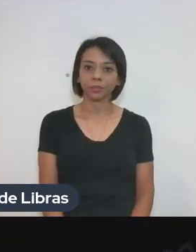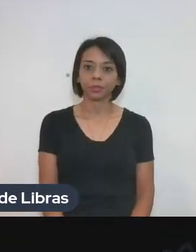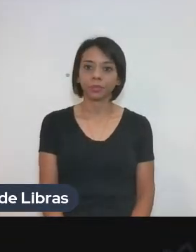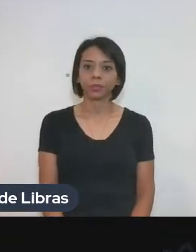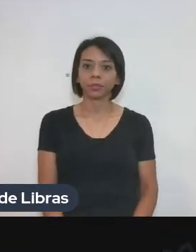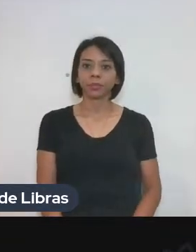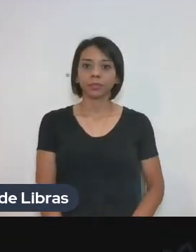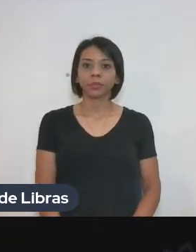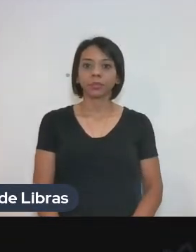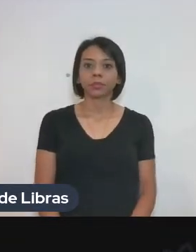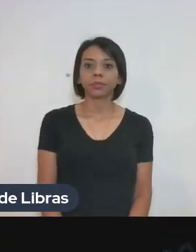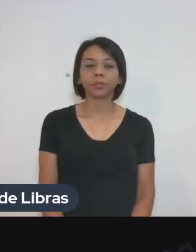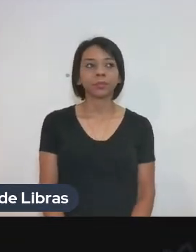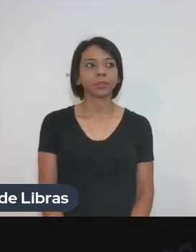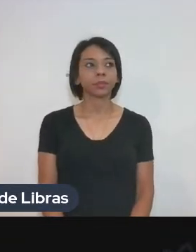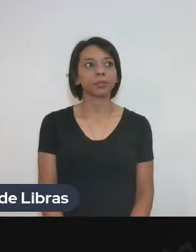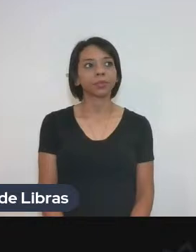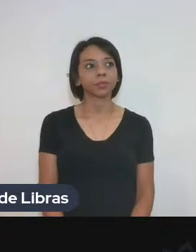Obrigada.